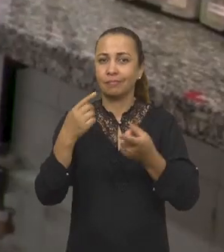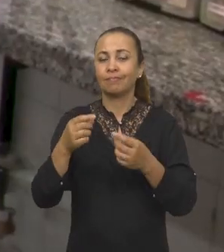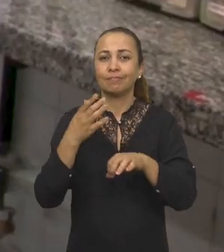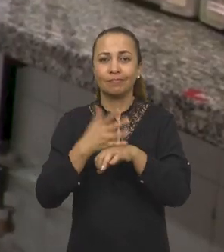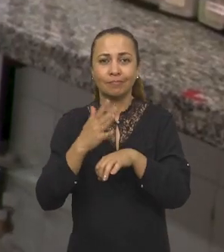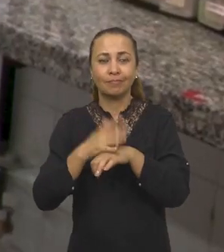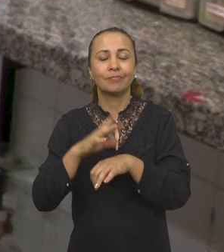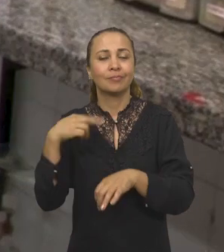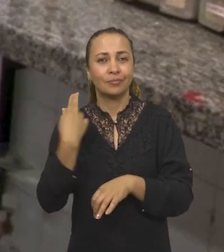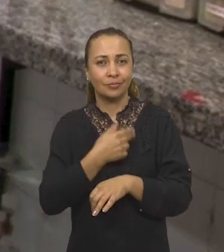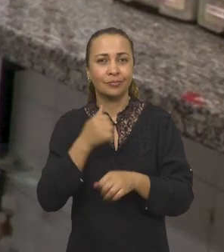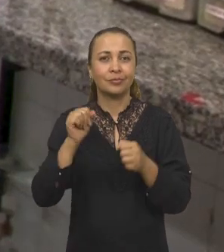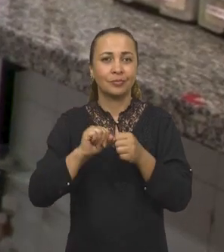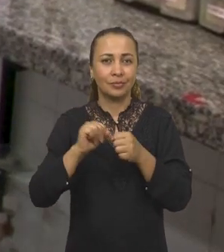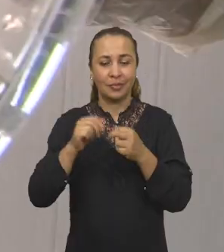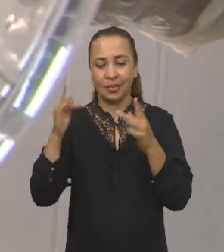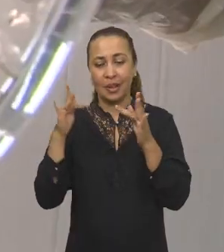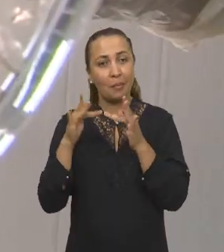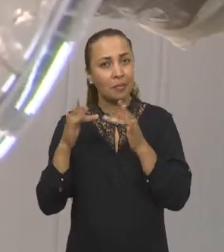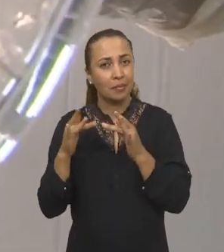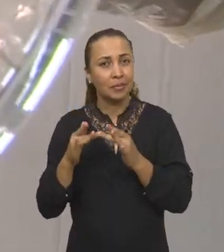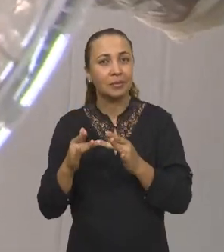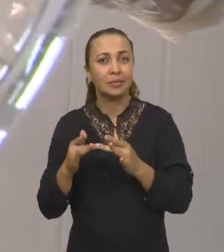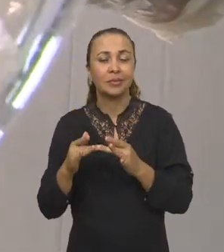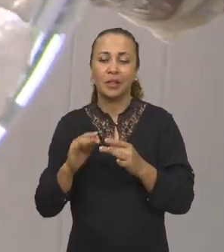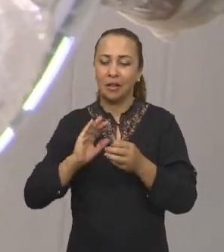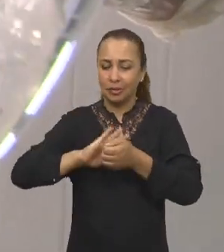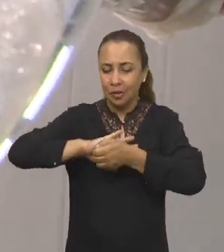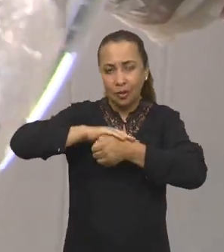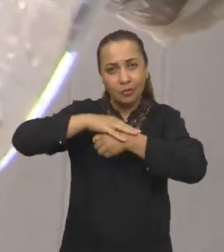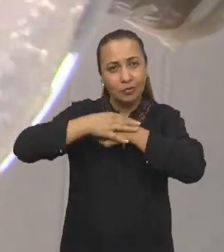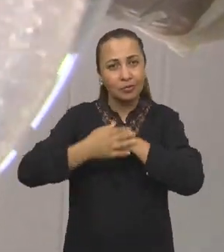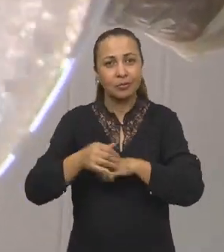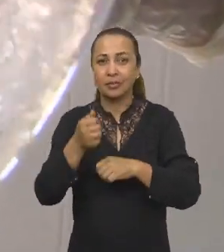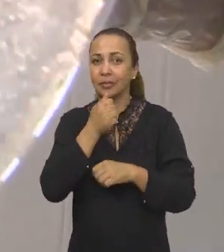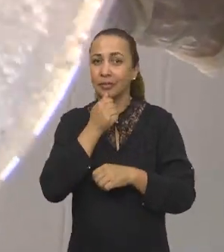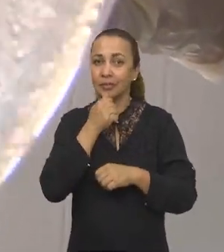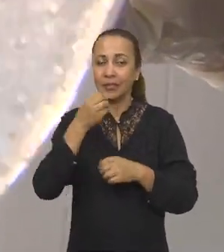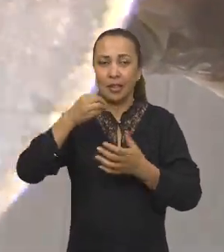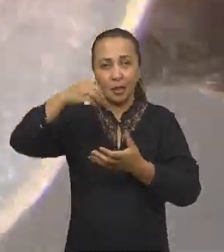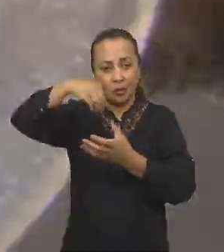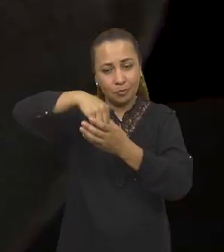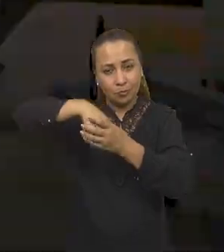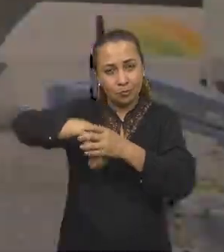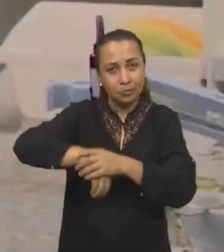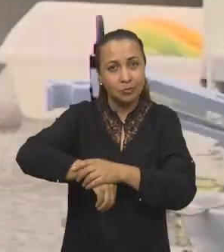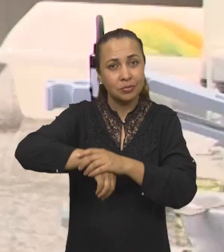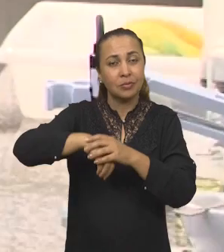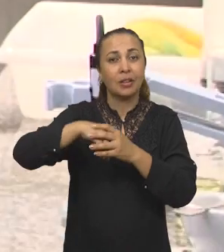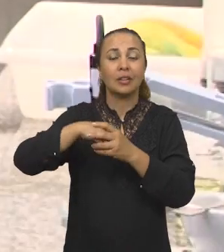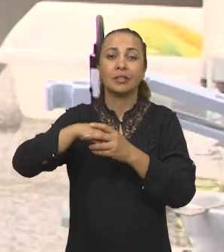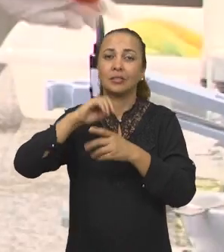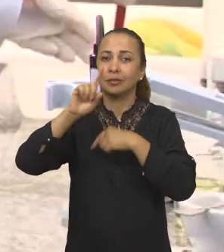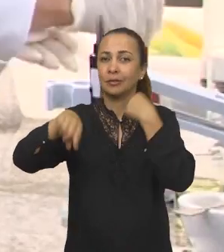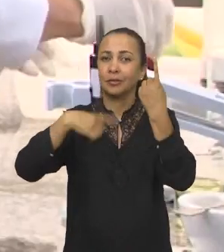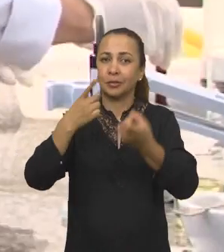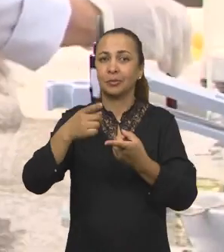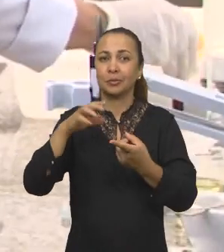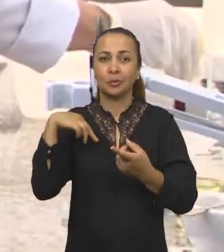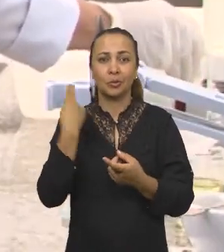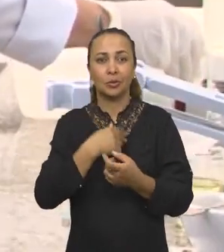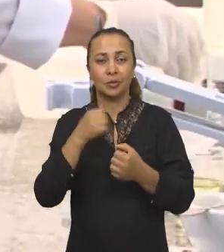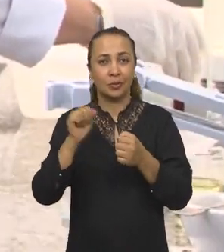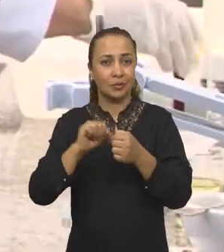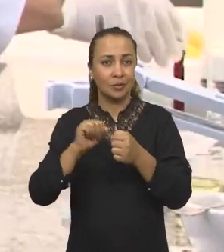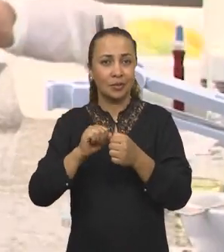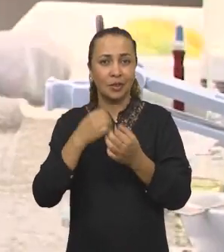esses testes, foi que a gente fez a aplicação, esse revestimento aí pelo processo de imersão. E, posteriormente, a